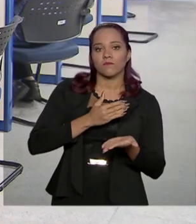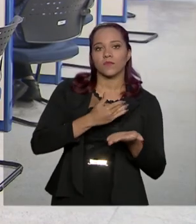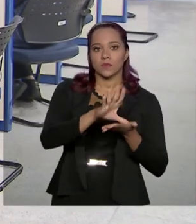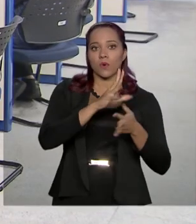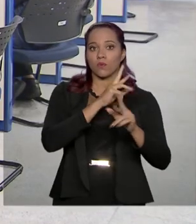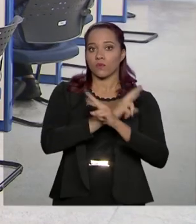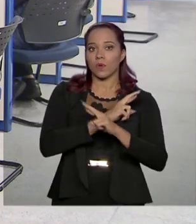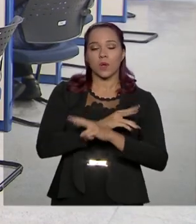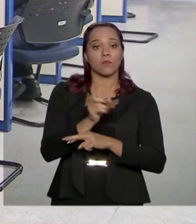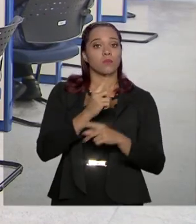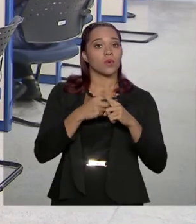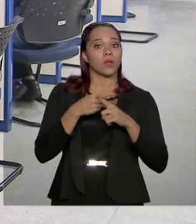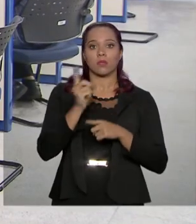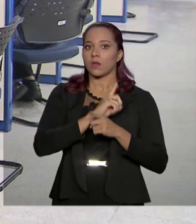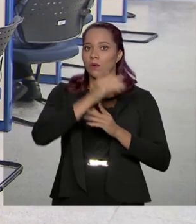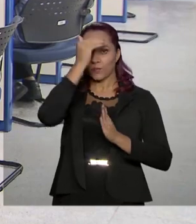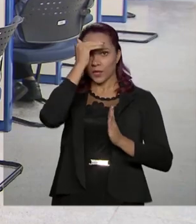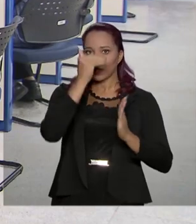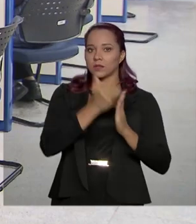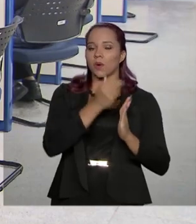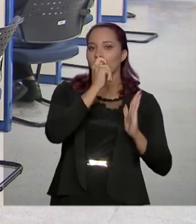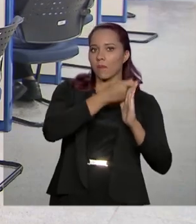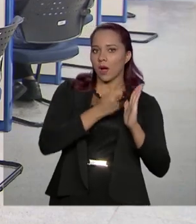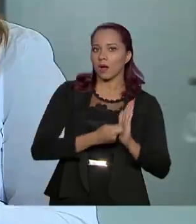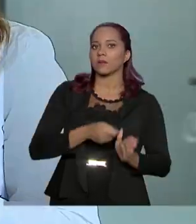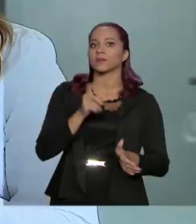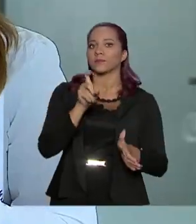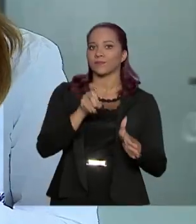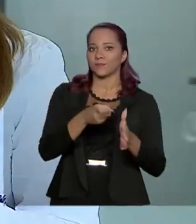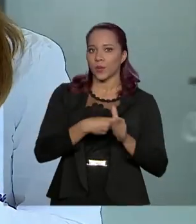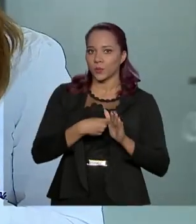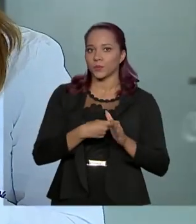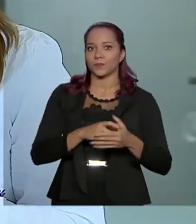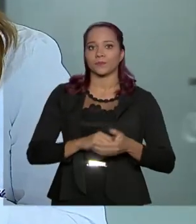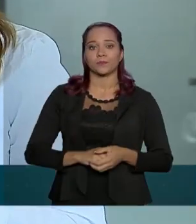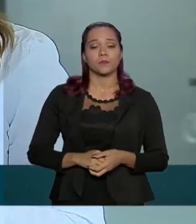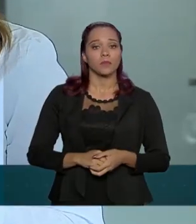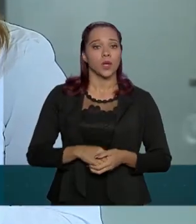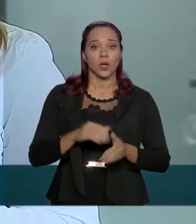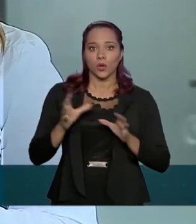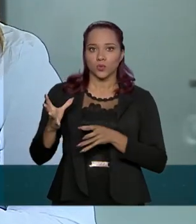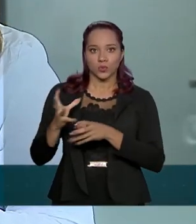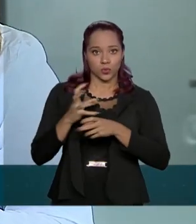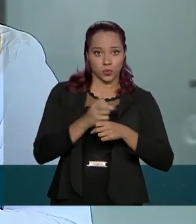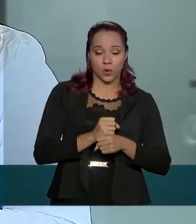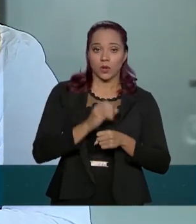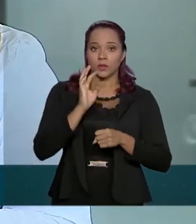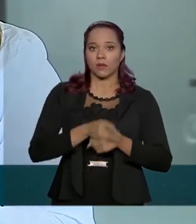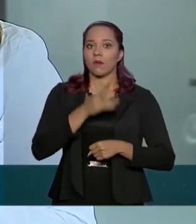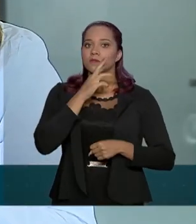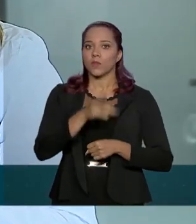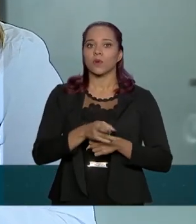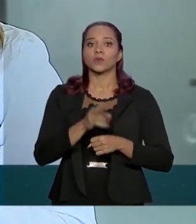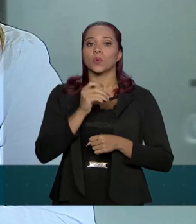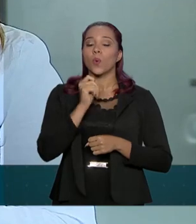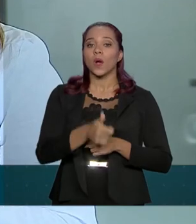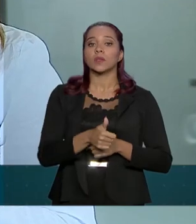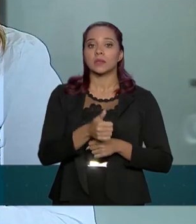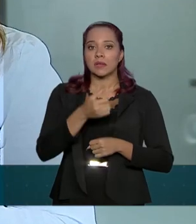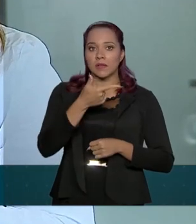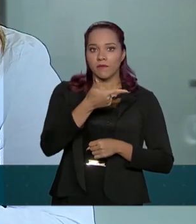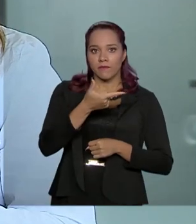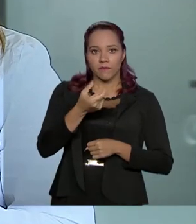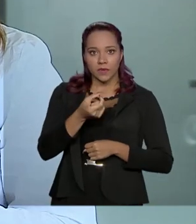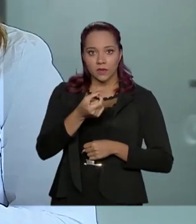por não cumprirem com suas obrigações tributárias. Juntos, esses contribuintes respondem por uma dívida de quase